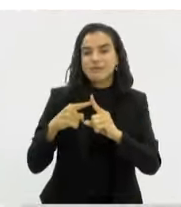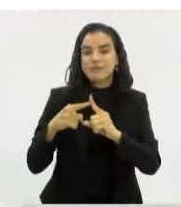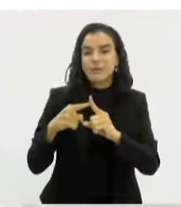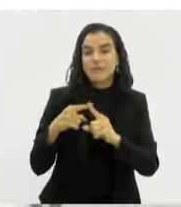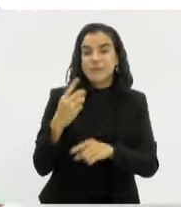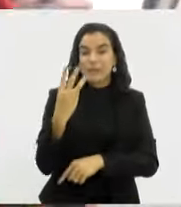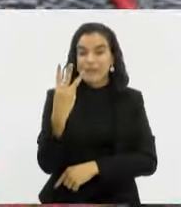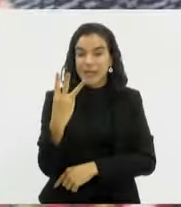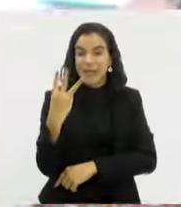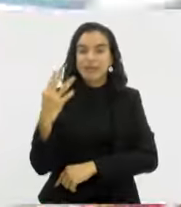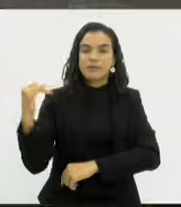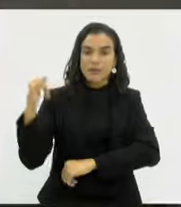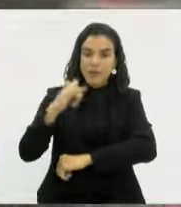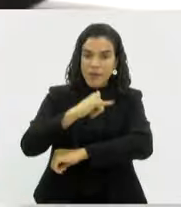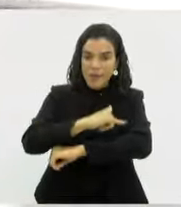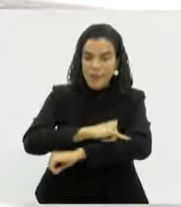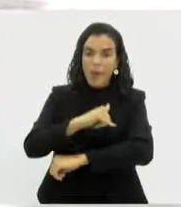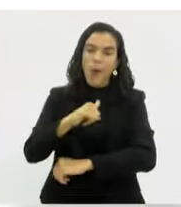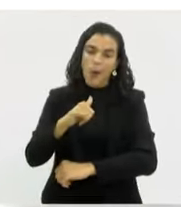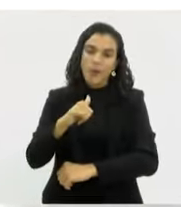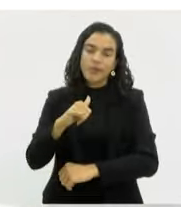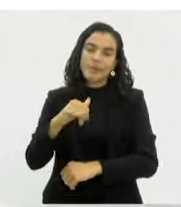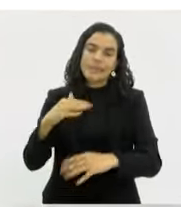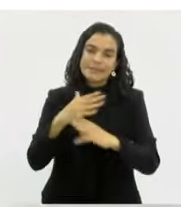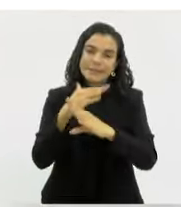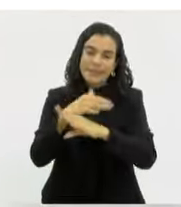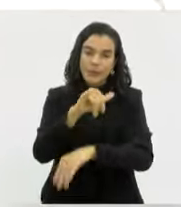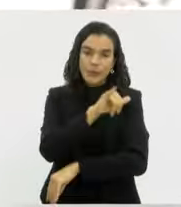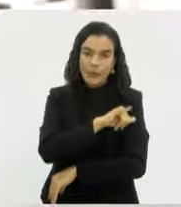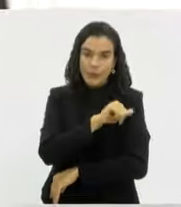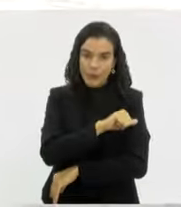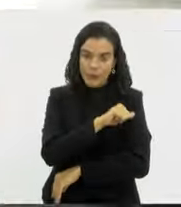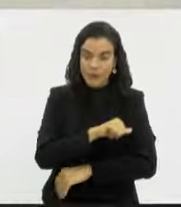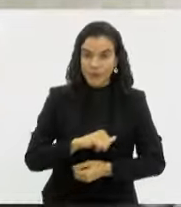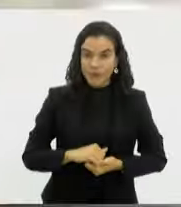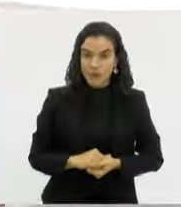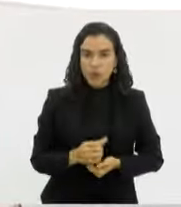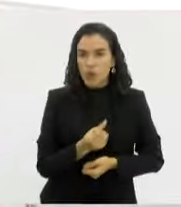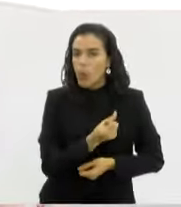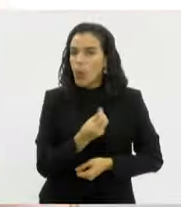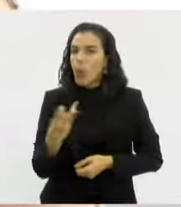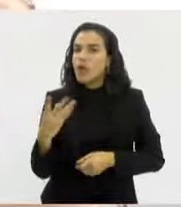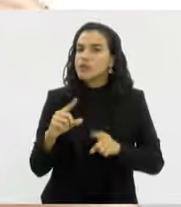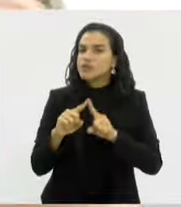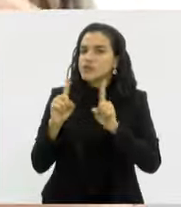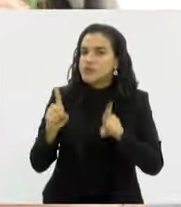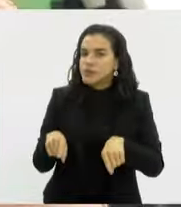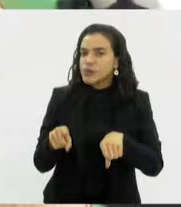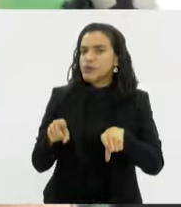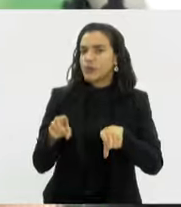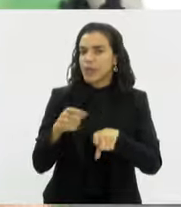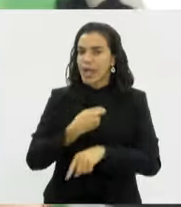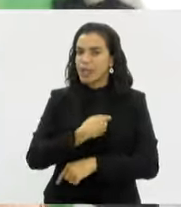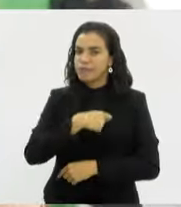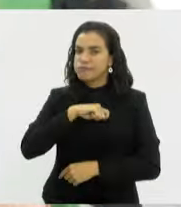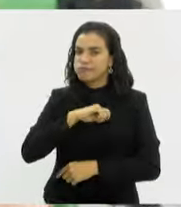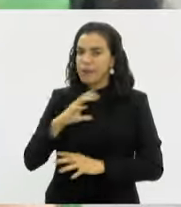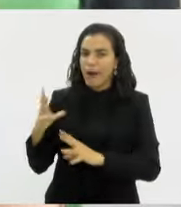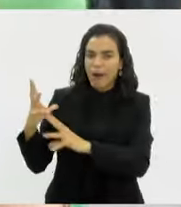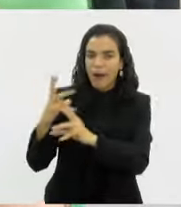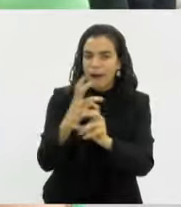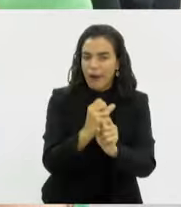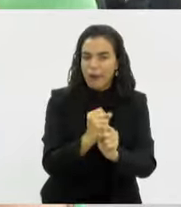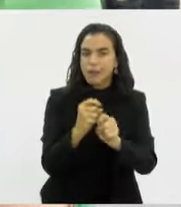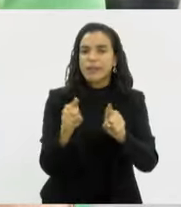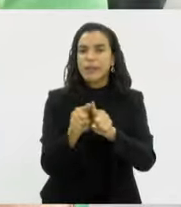três aeroportos no Rio de Janeiro para fazer a fiscalização. Bárbara, quantos auditores tiveram envolvidos nessa ação e quais áreas